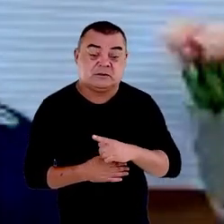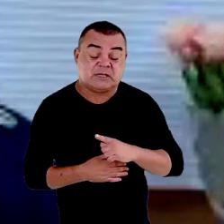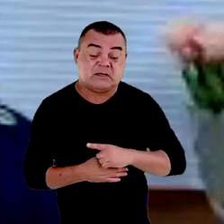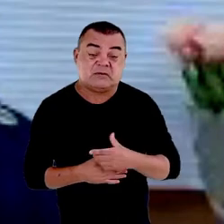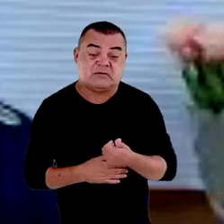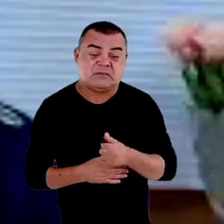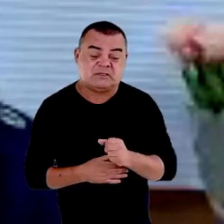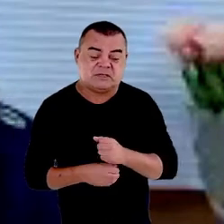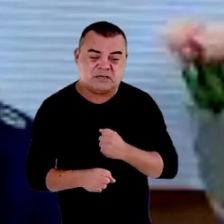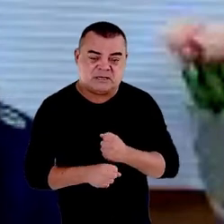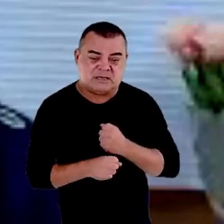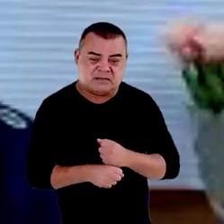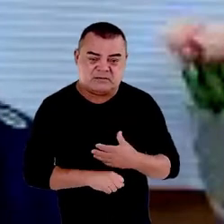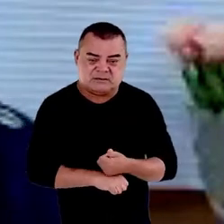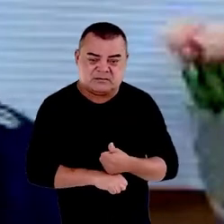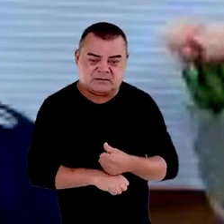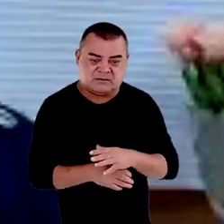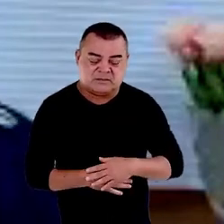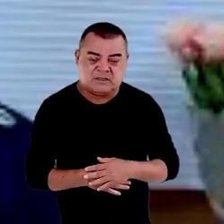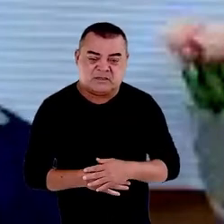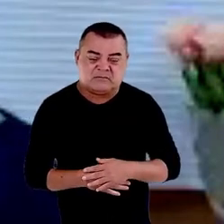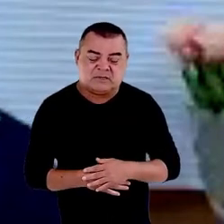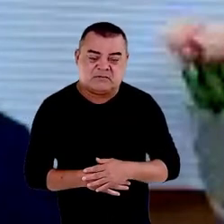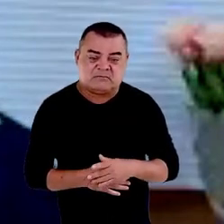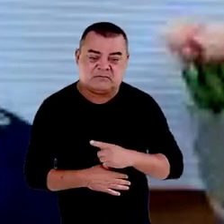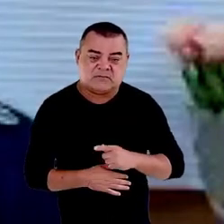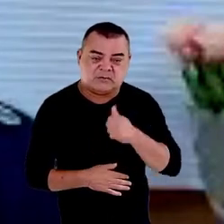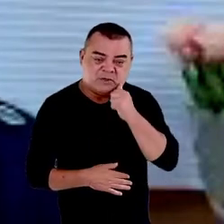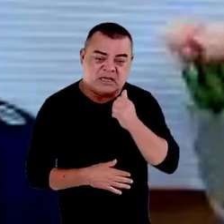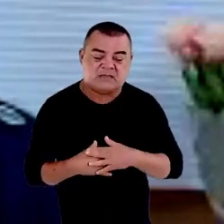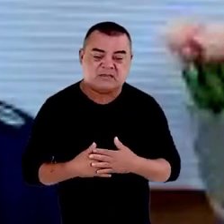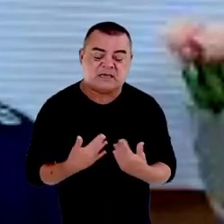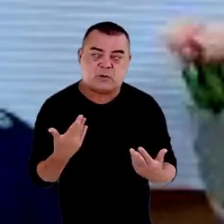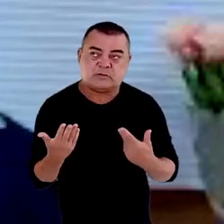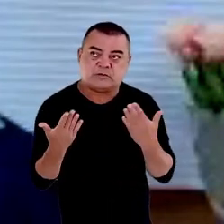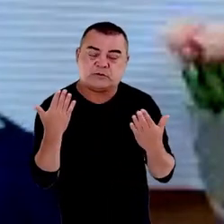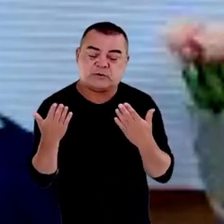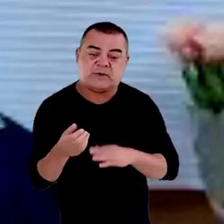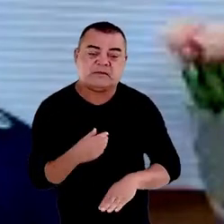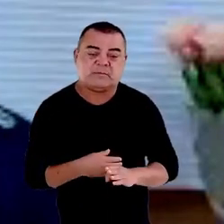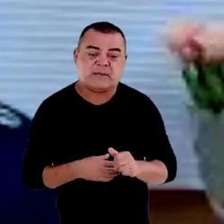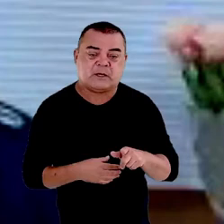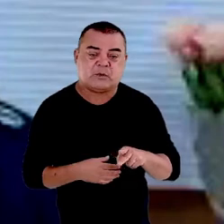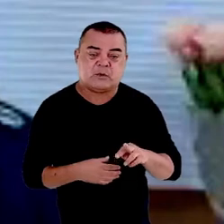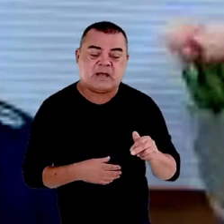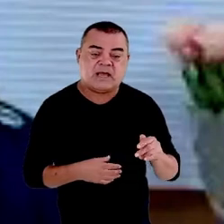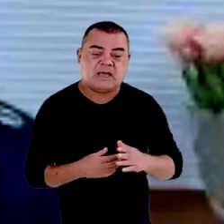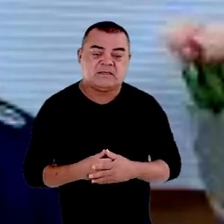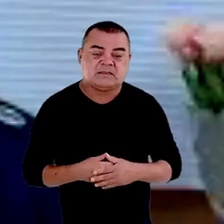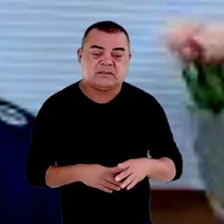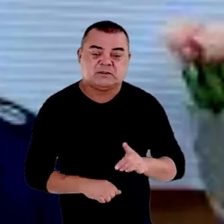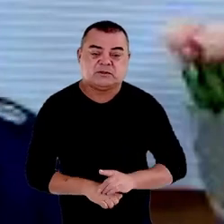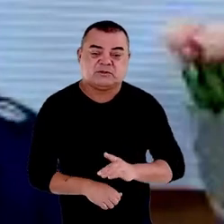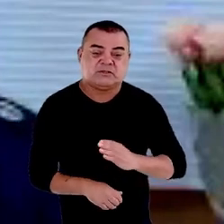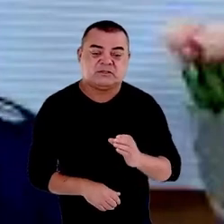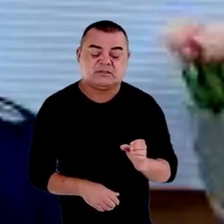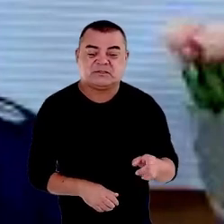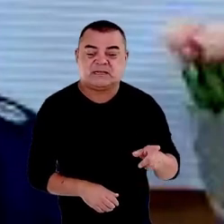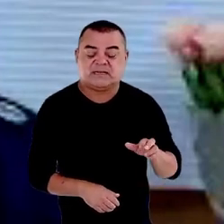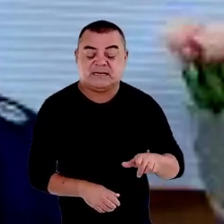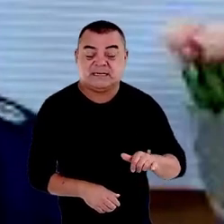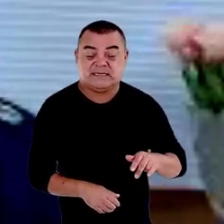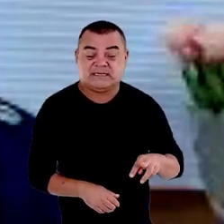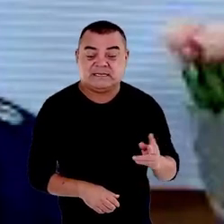são para mim baluartes e uma dessas mulheres é a nossa querida doutora Celinha doutora